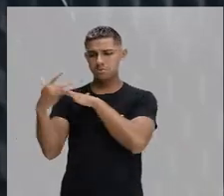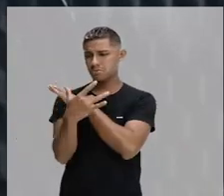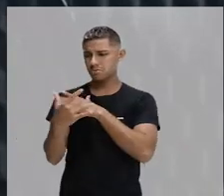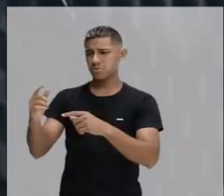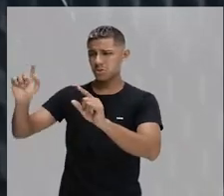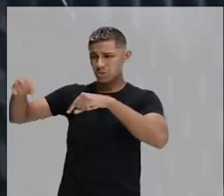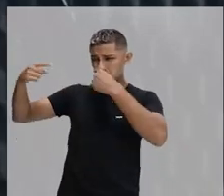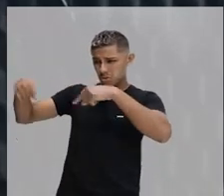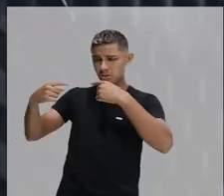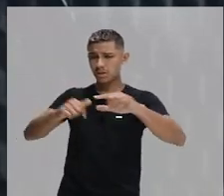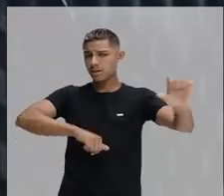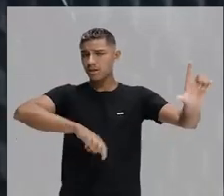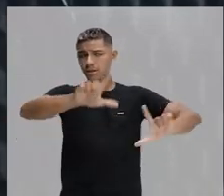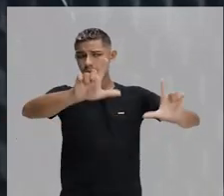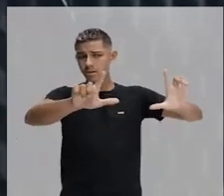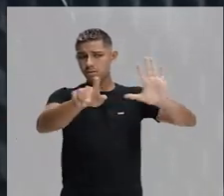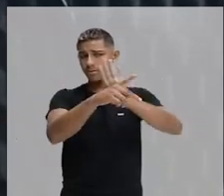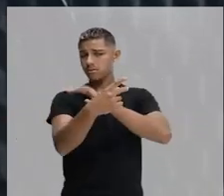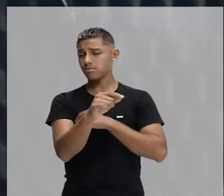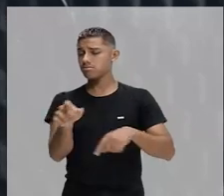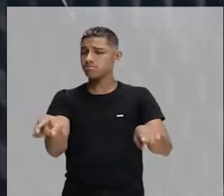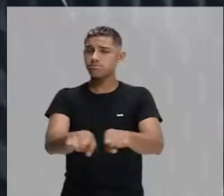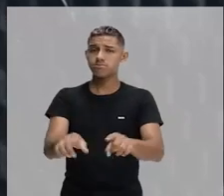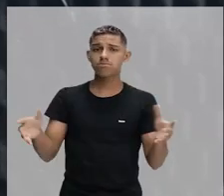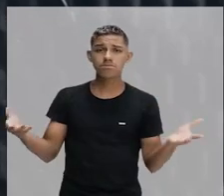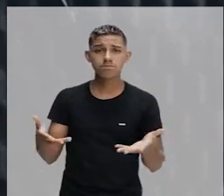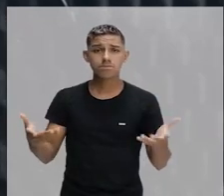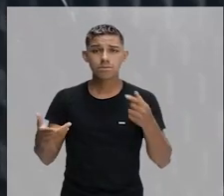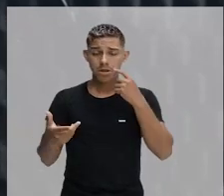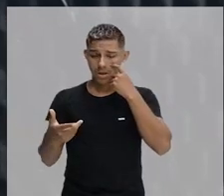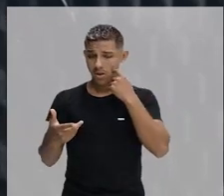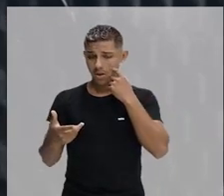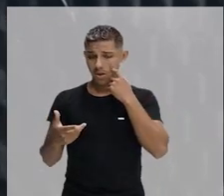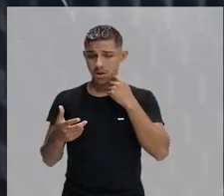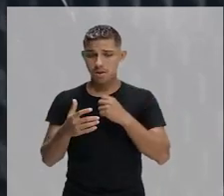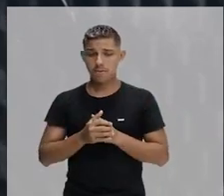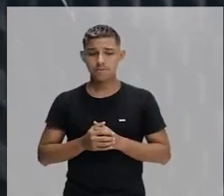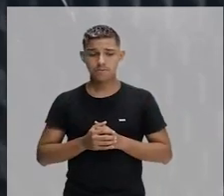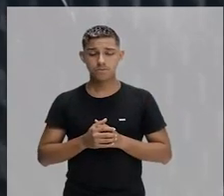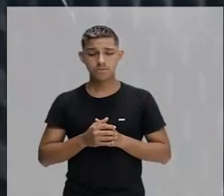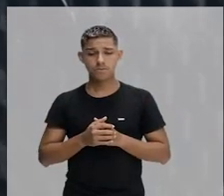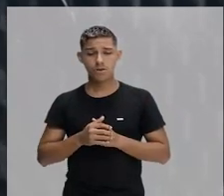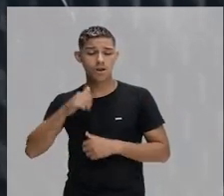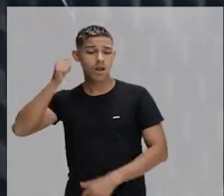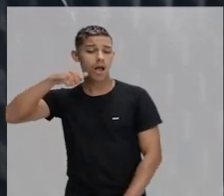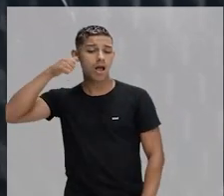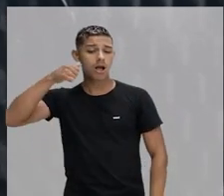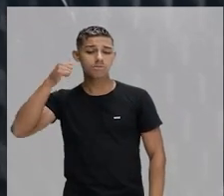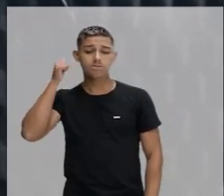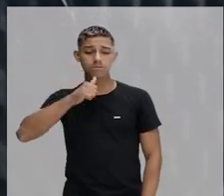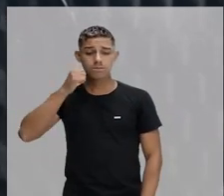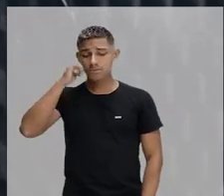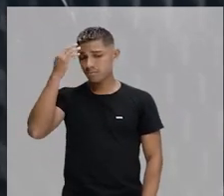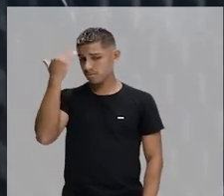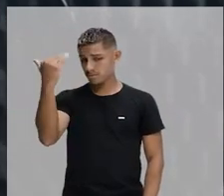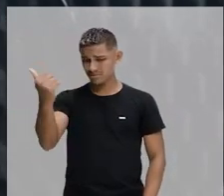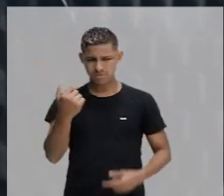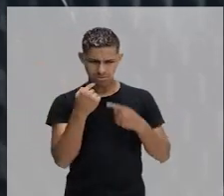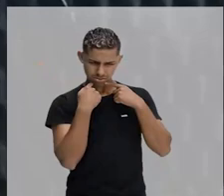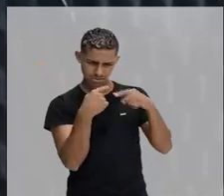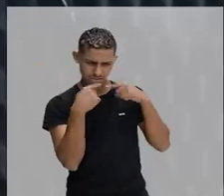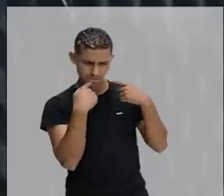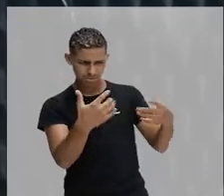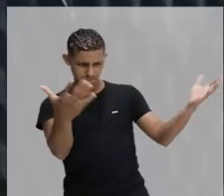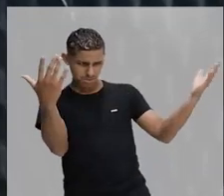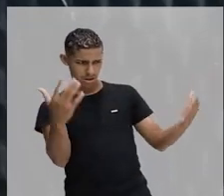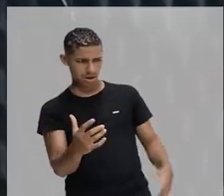na televisão. Inclusive, agora mesmo, a gente teve uma que foi uma artista chamando os outros de... Ah, estão fazendo